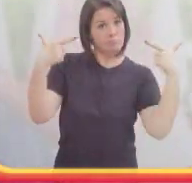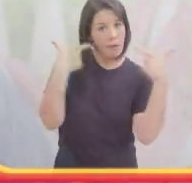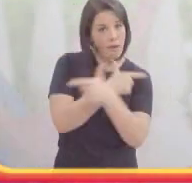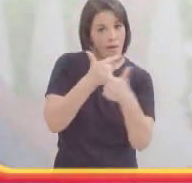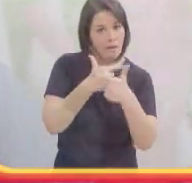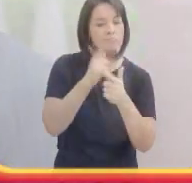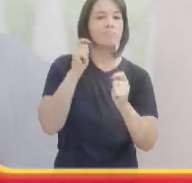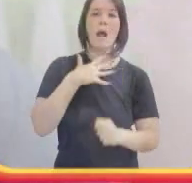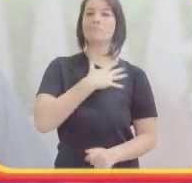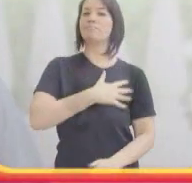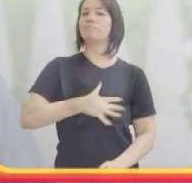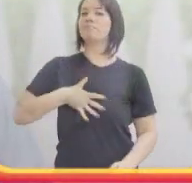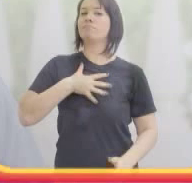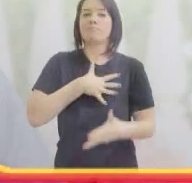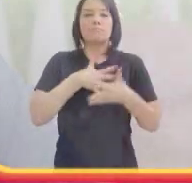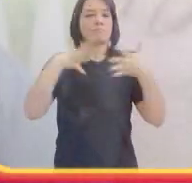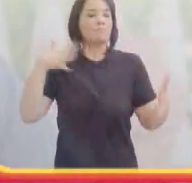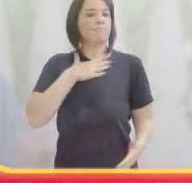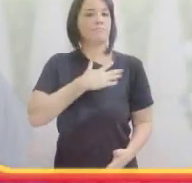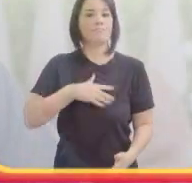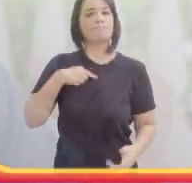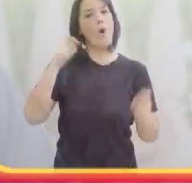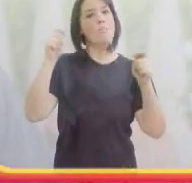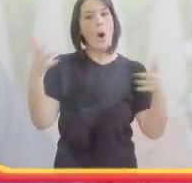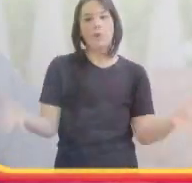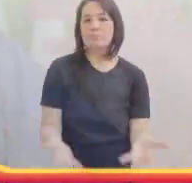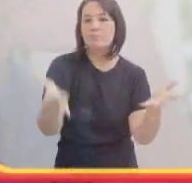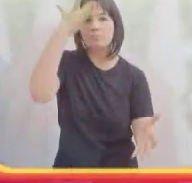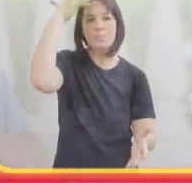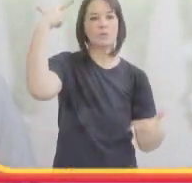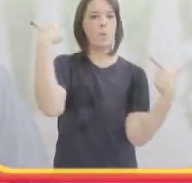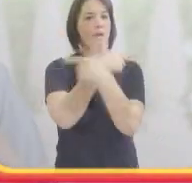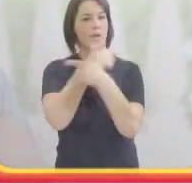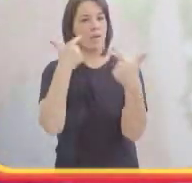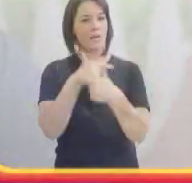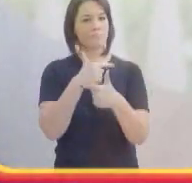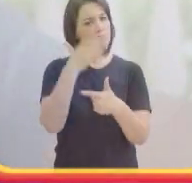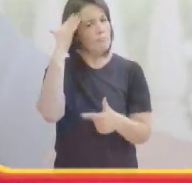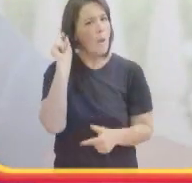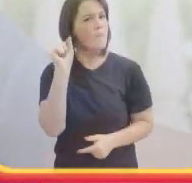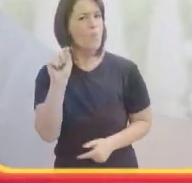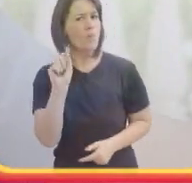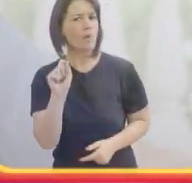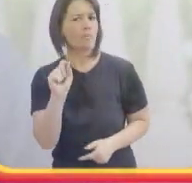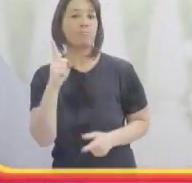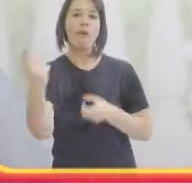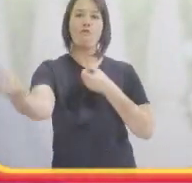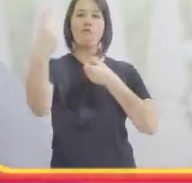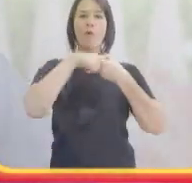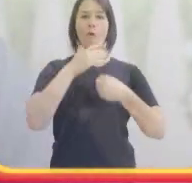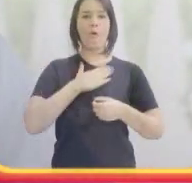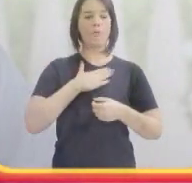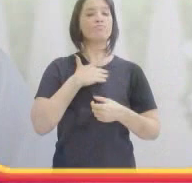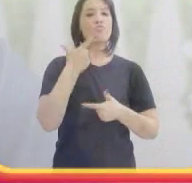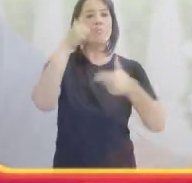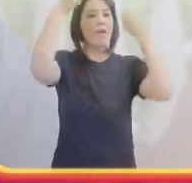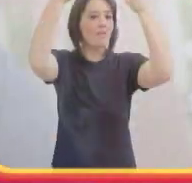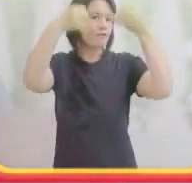de egocentrismo mesmo, assim, no bom sentido do negócio, sabe qual é? Tipo, a plateia rir, isso me dá um prazer imenso, eu estar podendo fazer as pessoas rirem, sabe?